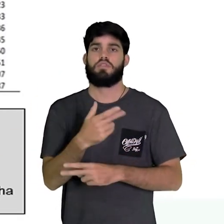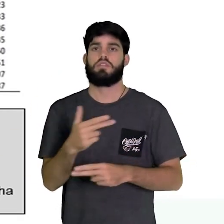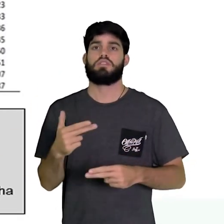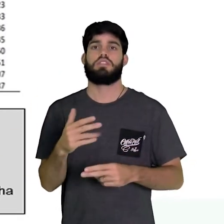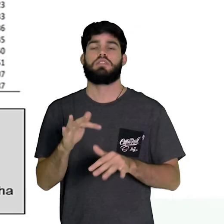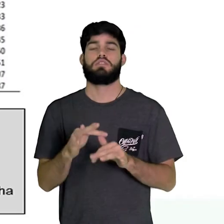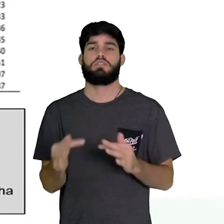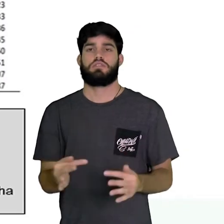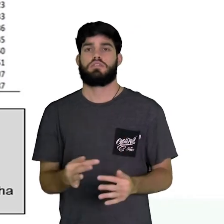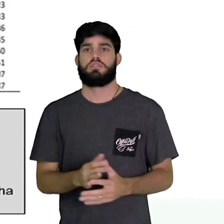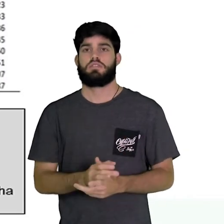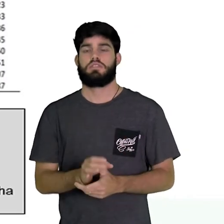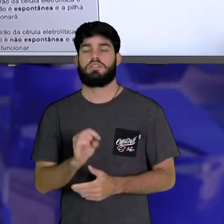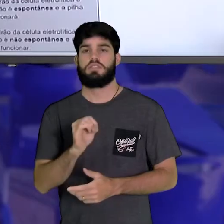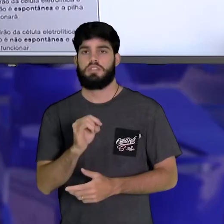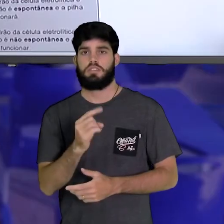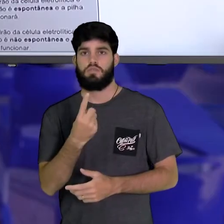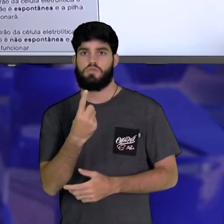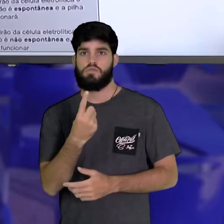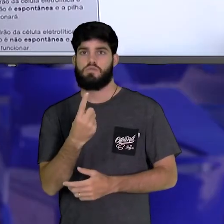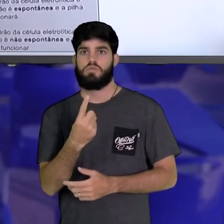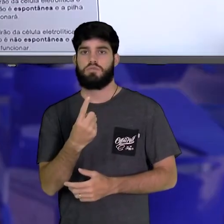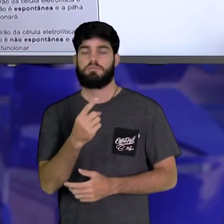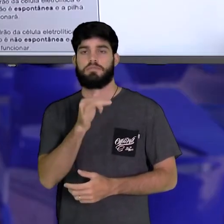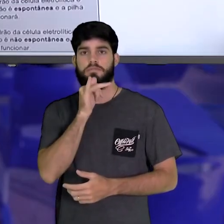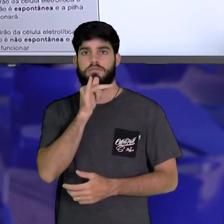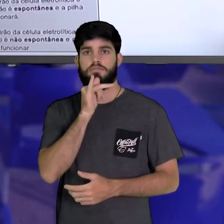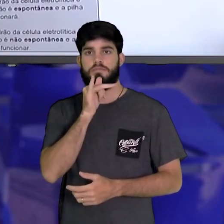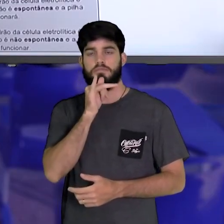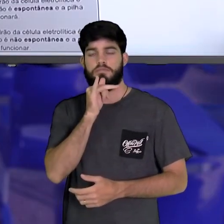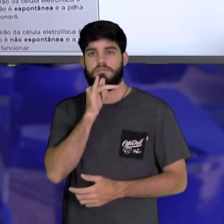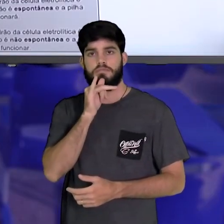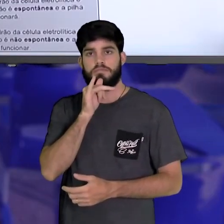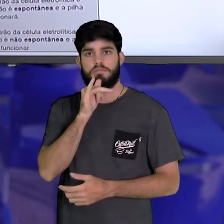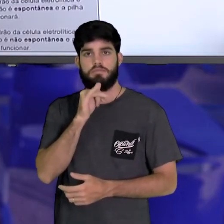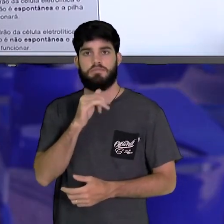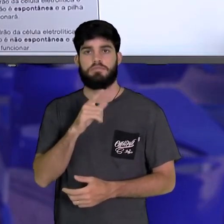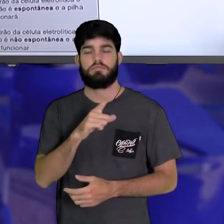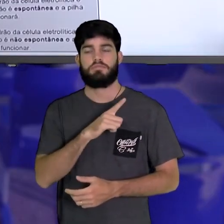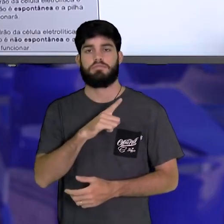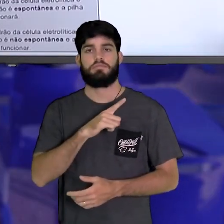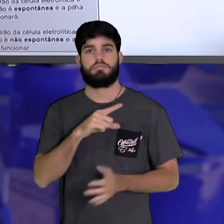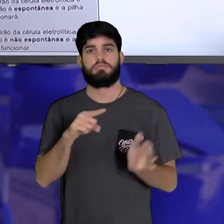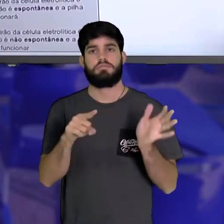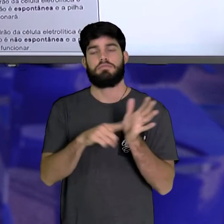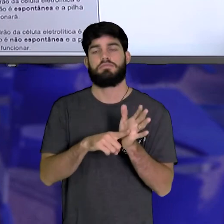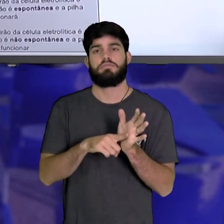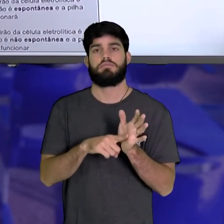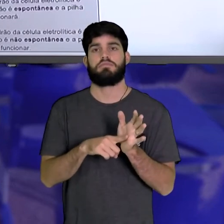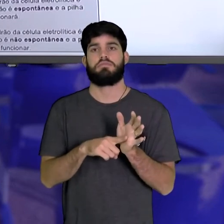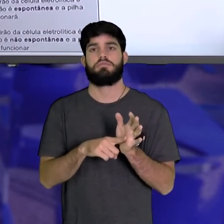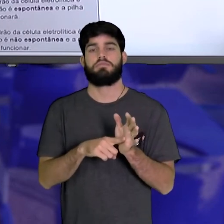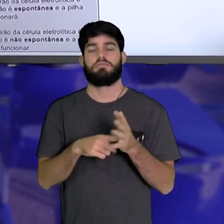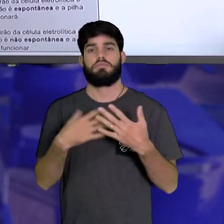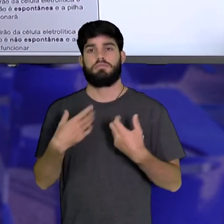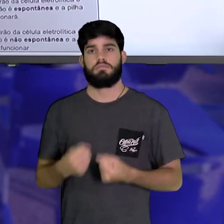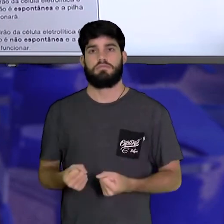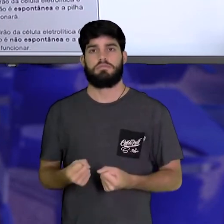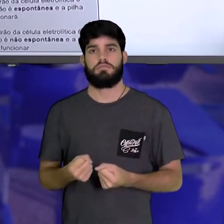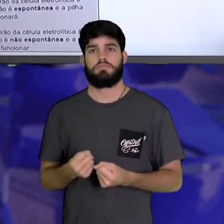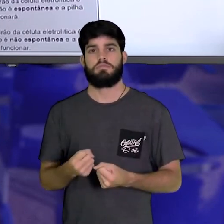Quando um elemento possui voltagem negativa para receber